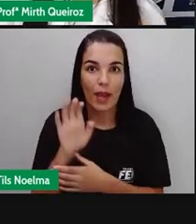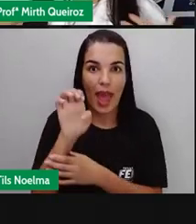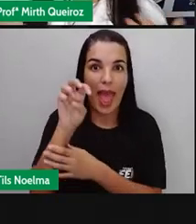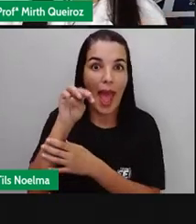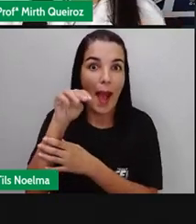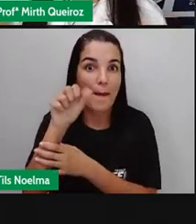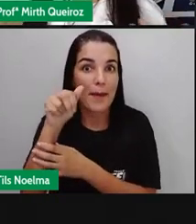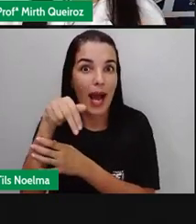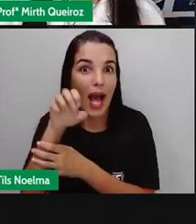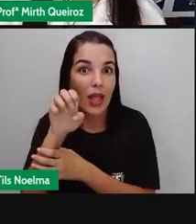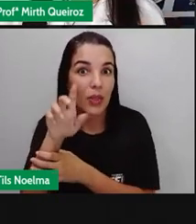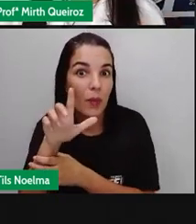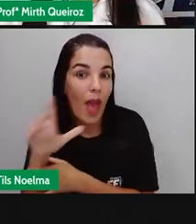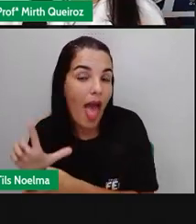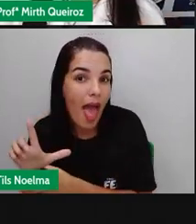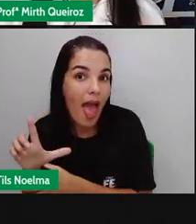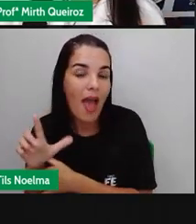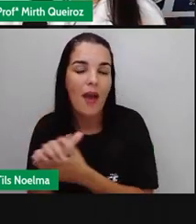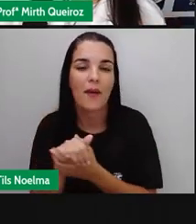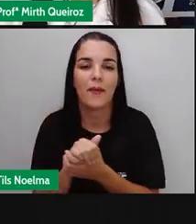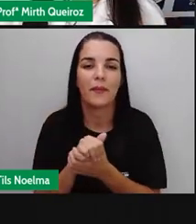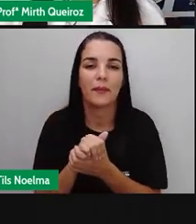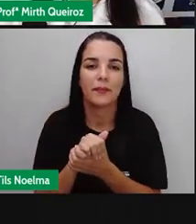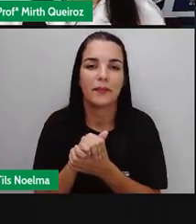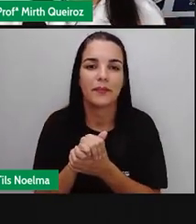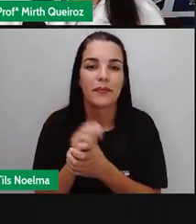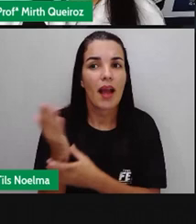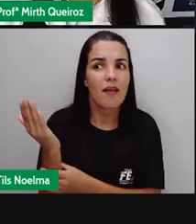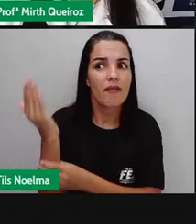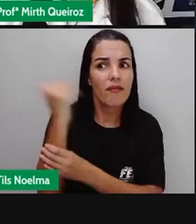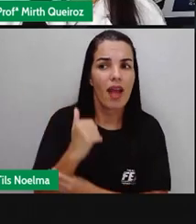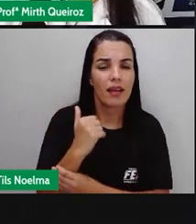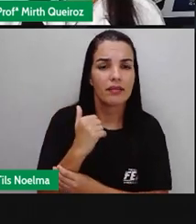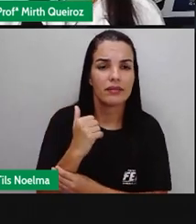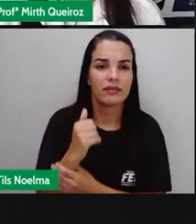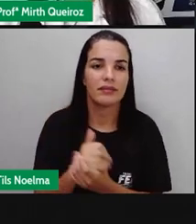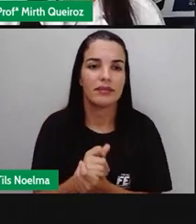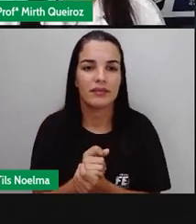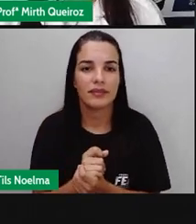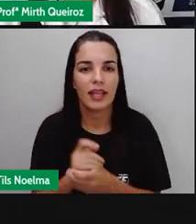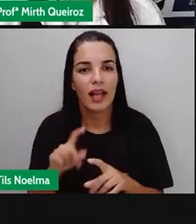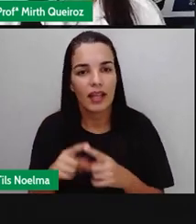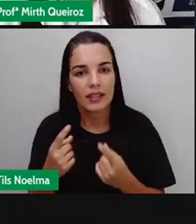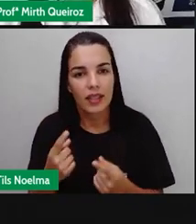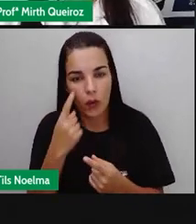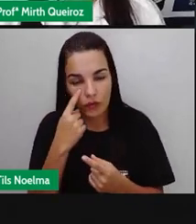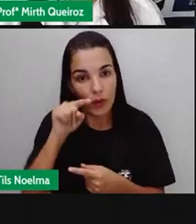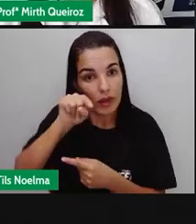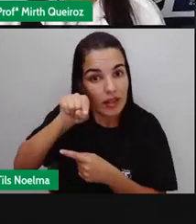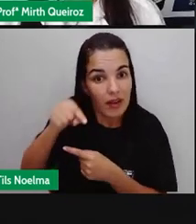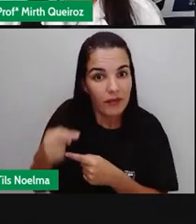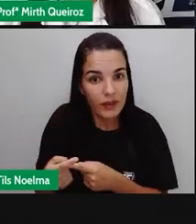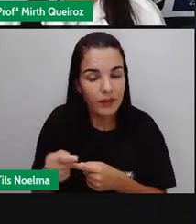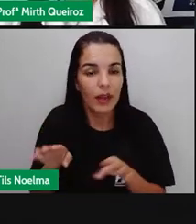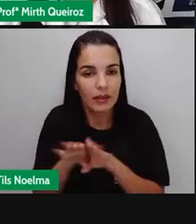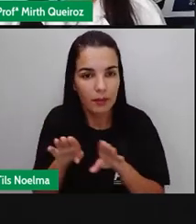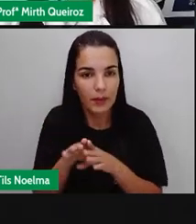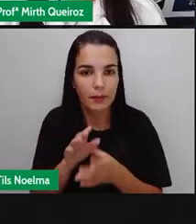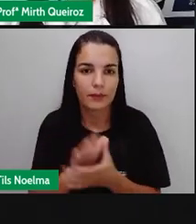estou direcionando para quem vai ser a minha fala. Venha cá. Então, nesse caso, gente utiliza a vírgula também.